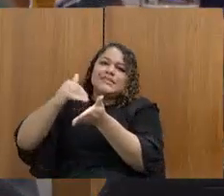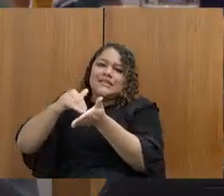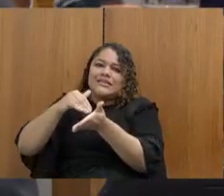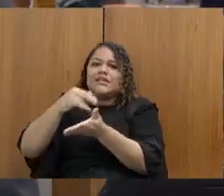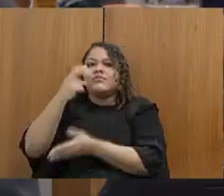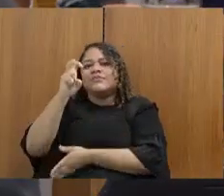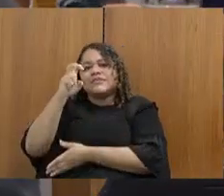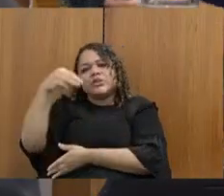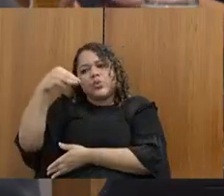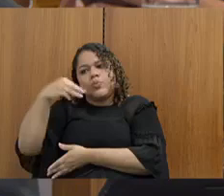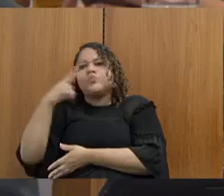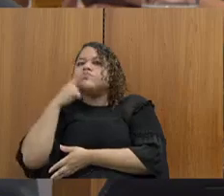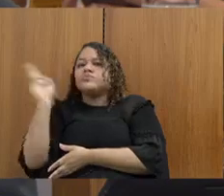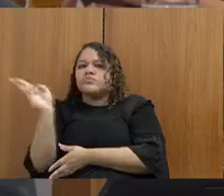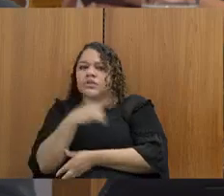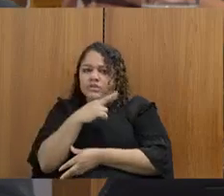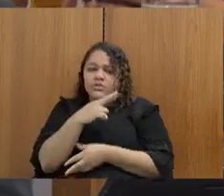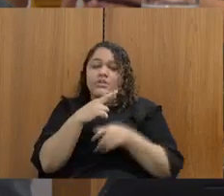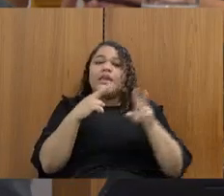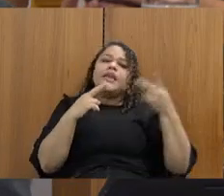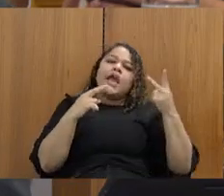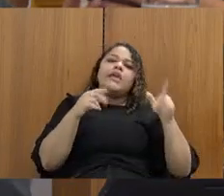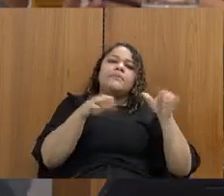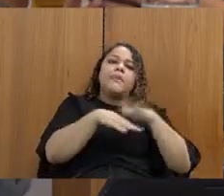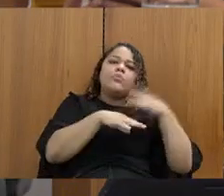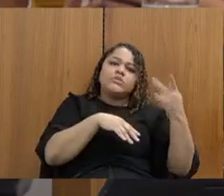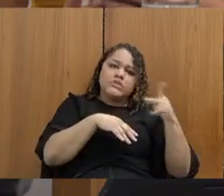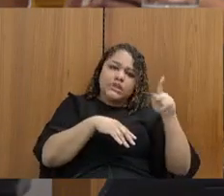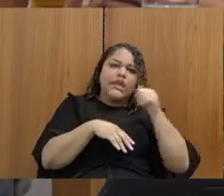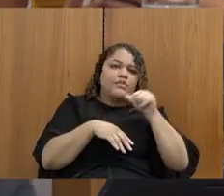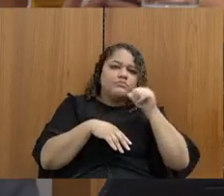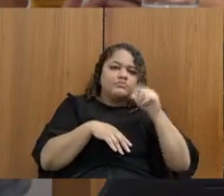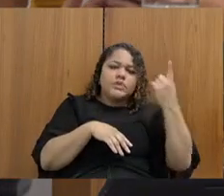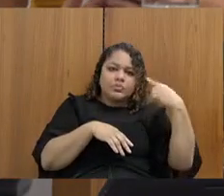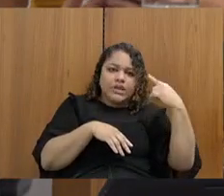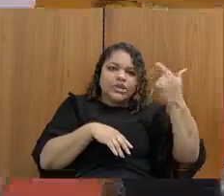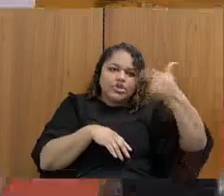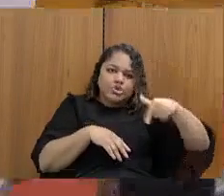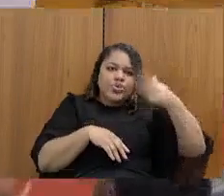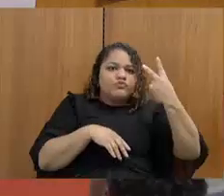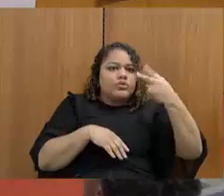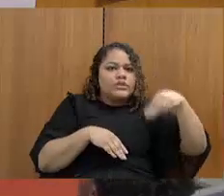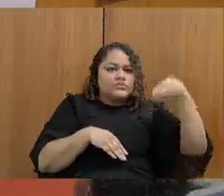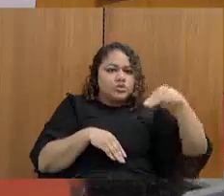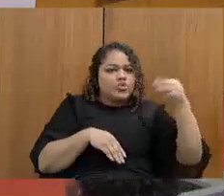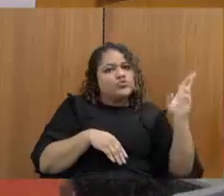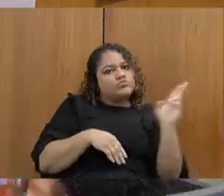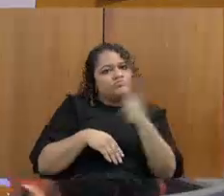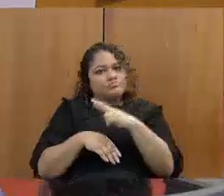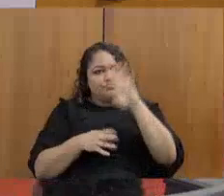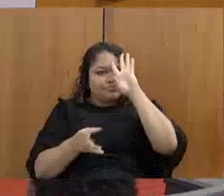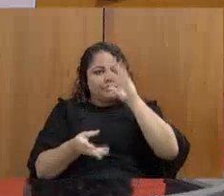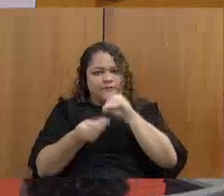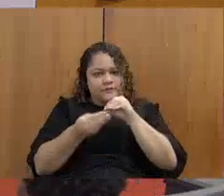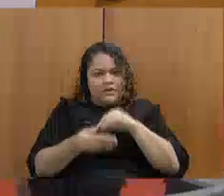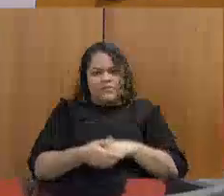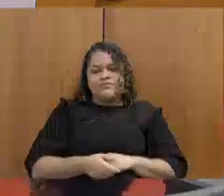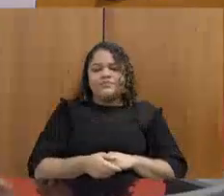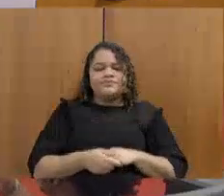disporá de dois minutos também para poder fazer as considerações finais. deputado André de Jesus, a senhora tem a palavra.